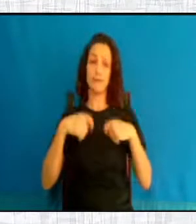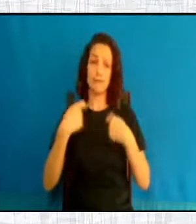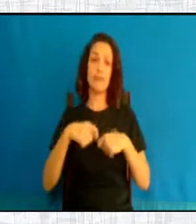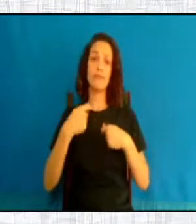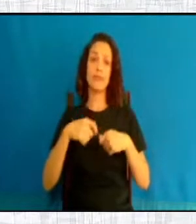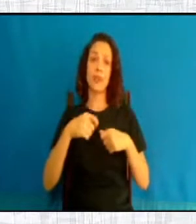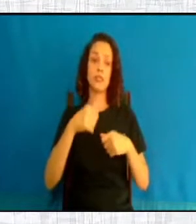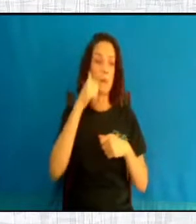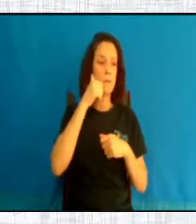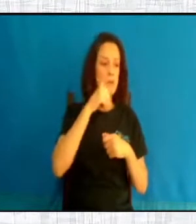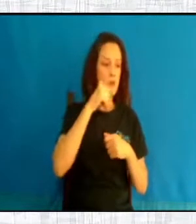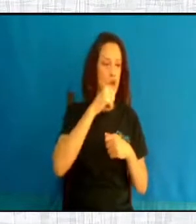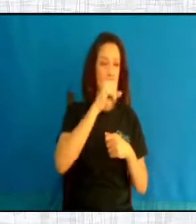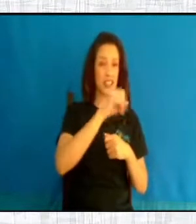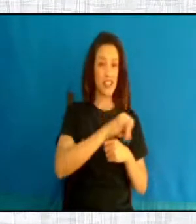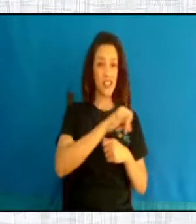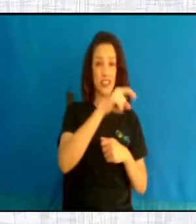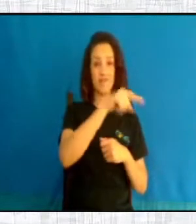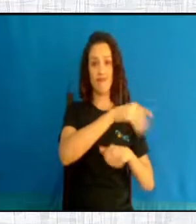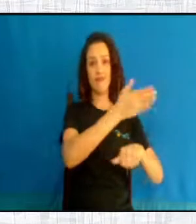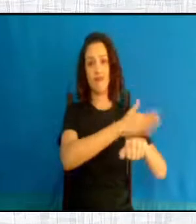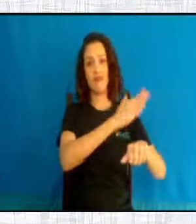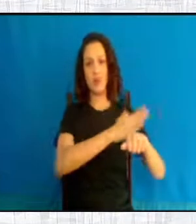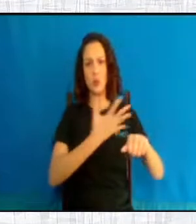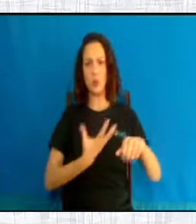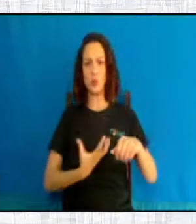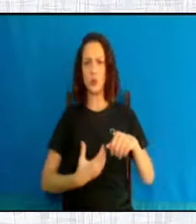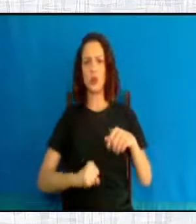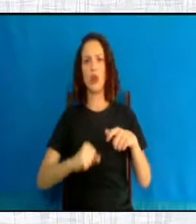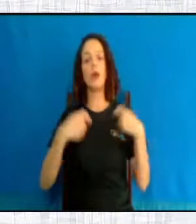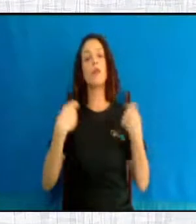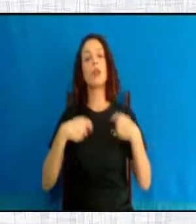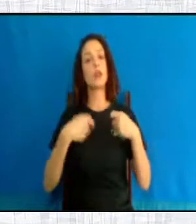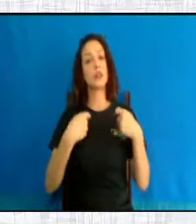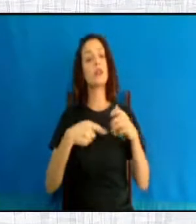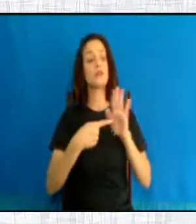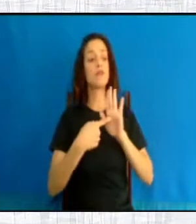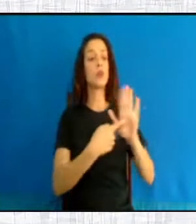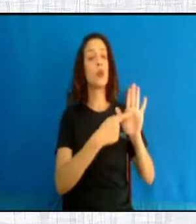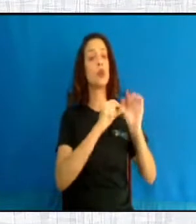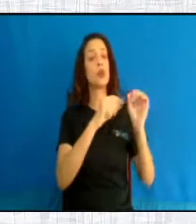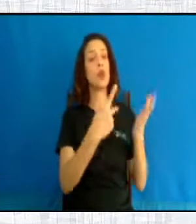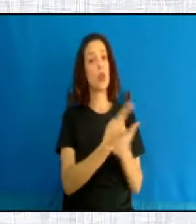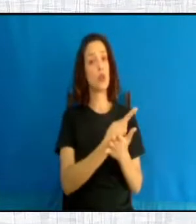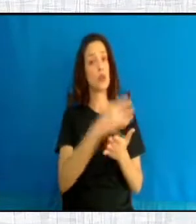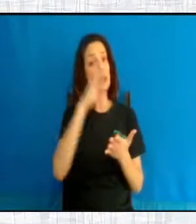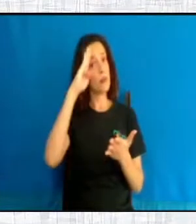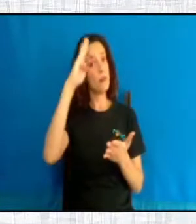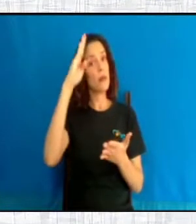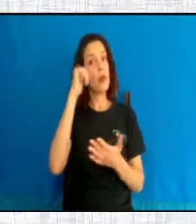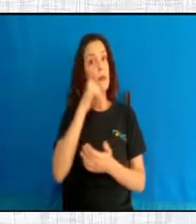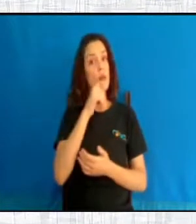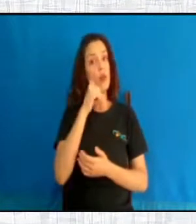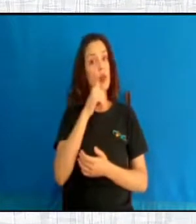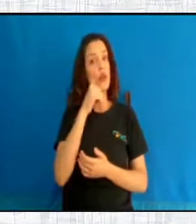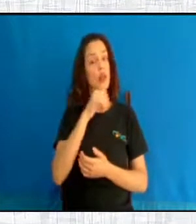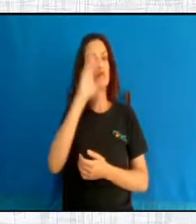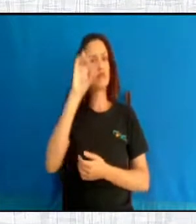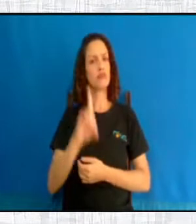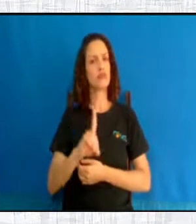mulher, nem as consequências da legalização. As mulheres, sobretudo, têm o direito à informação.